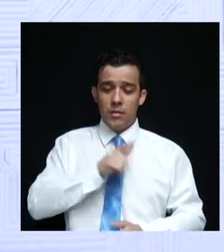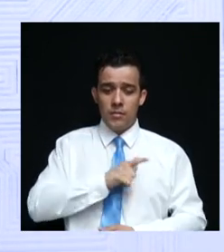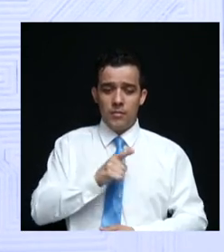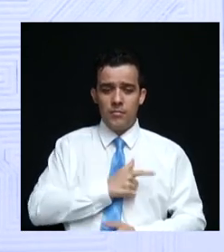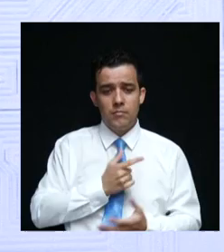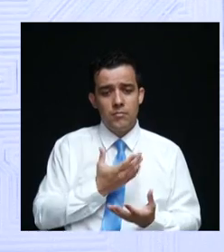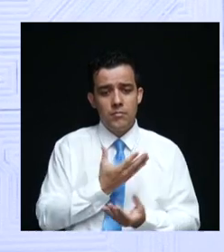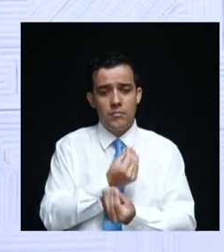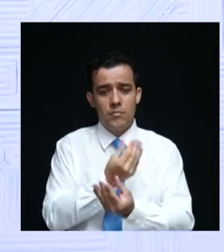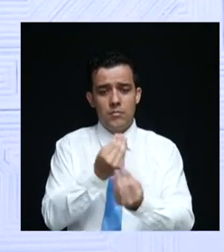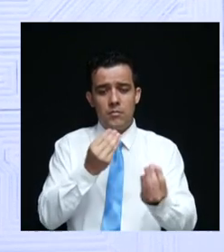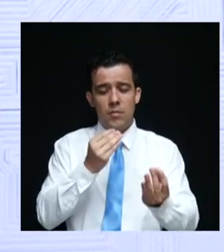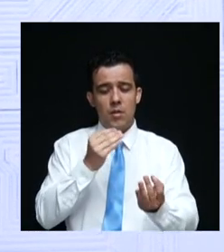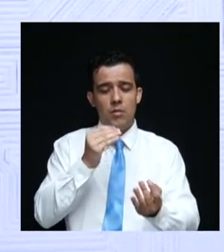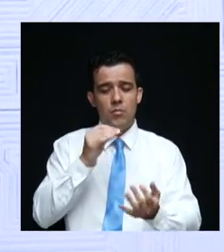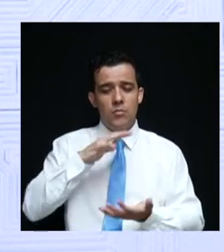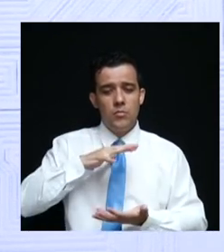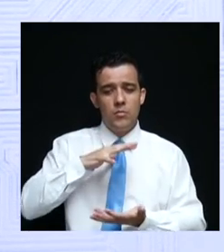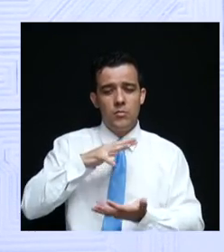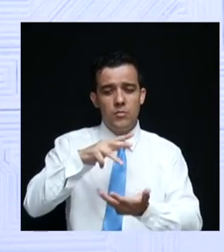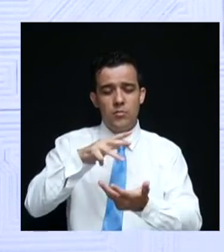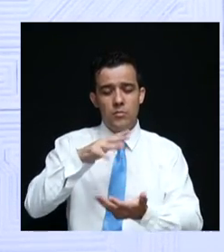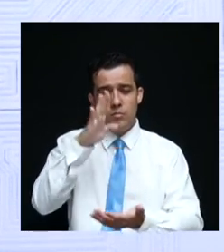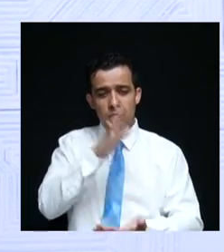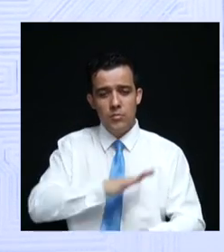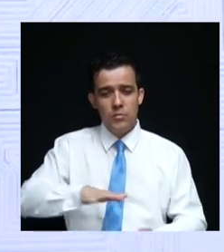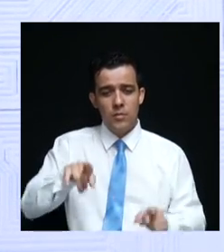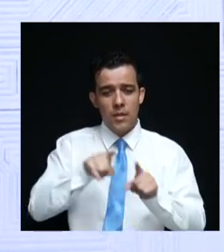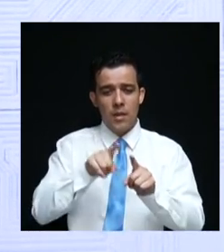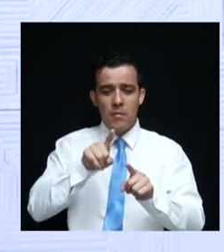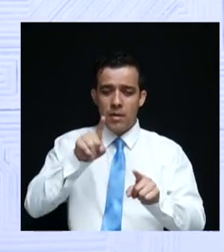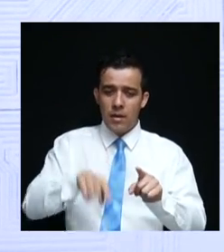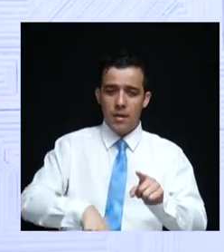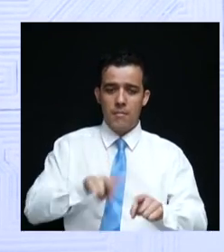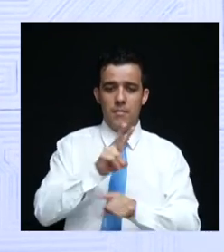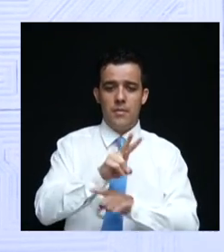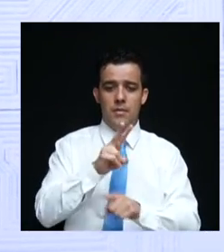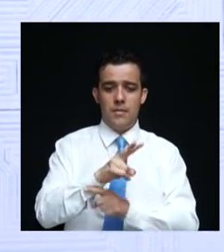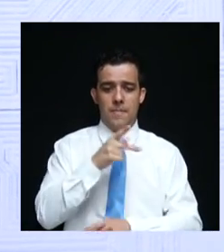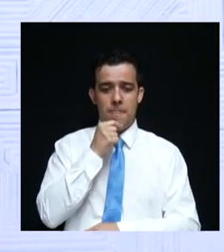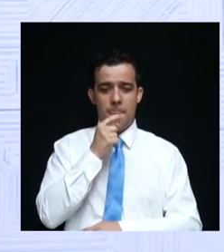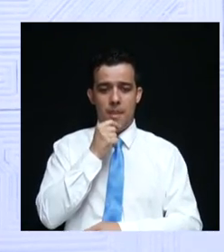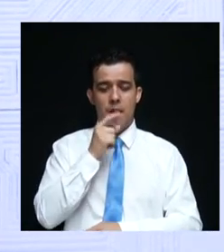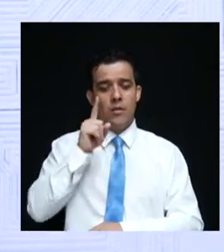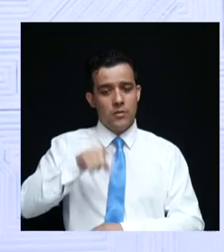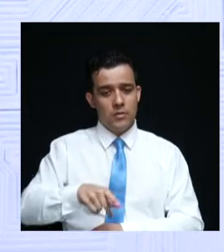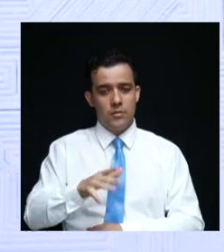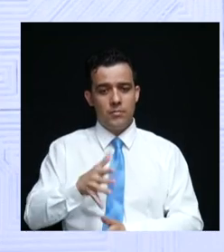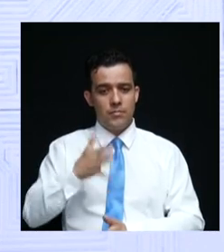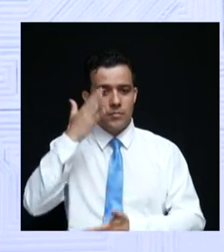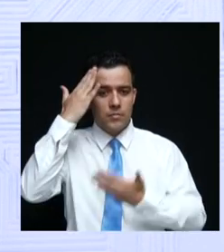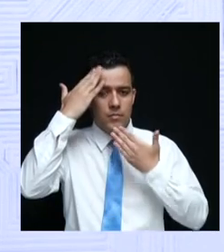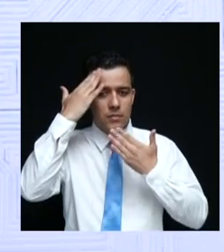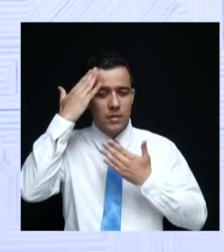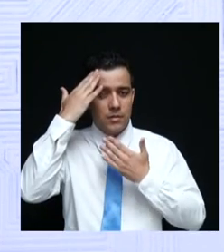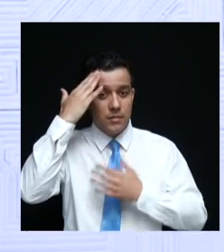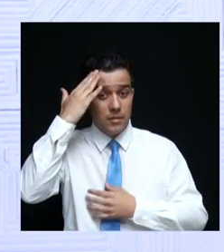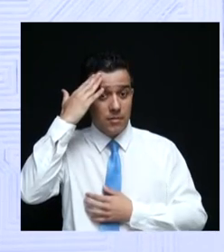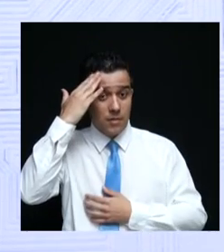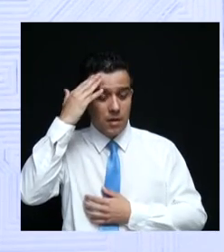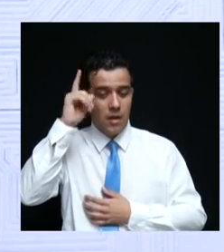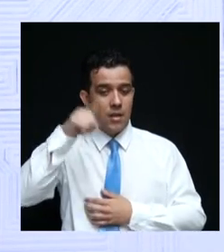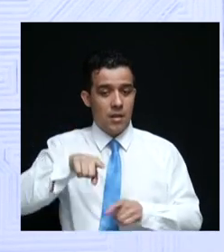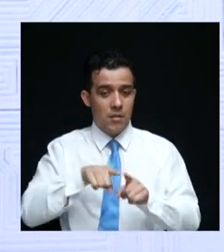grande no mundo, que é por alimentação e também pela preservação da água. Nós saberemos ser produtores de água, como